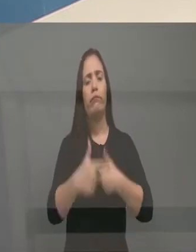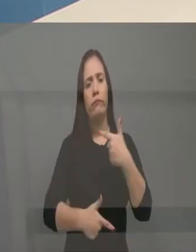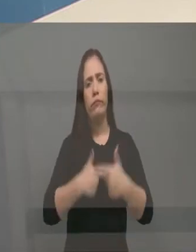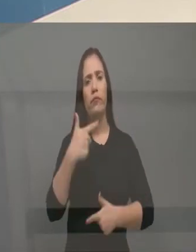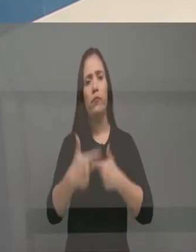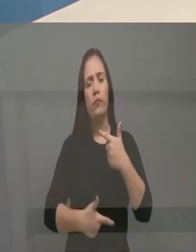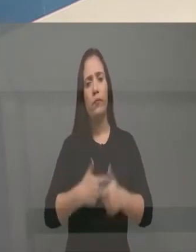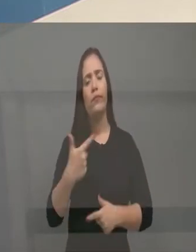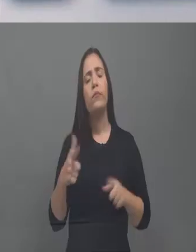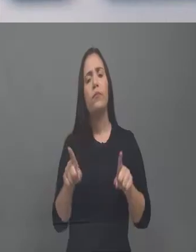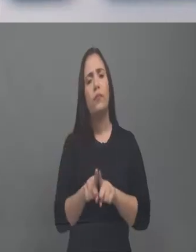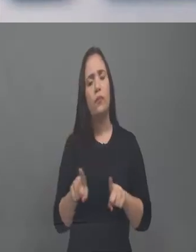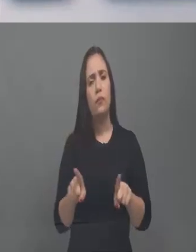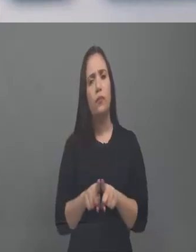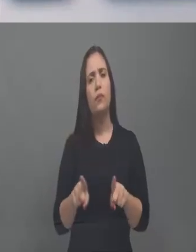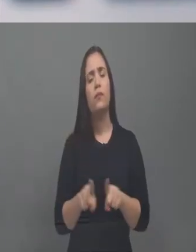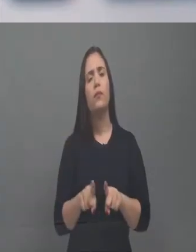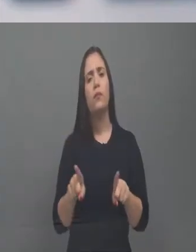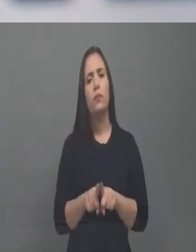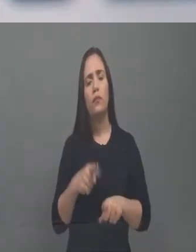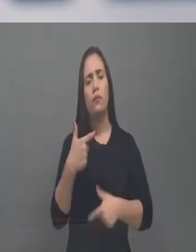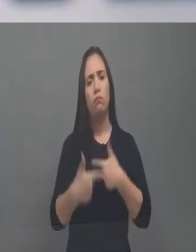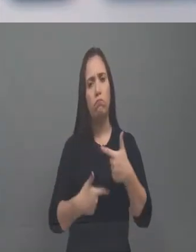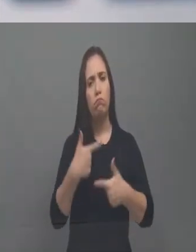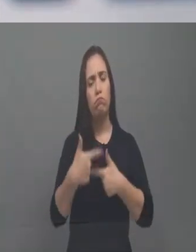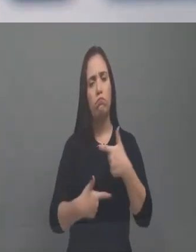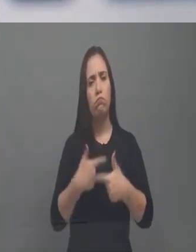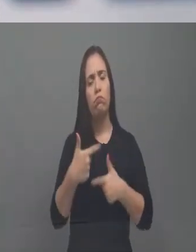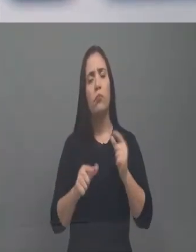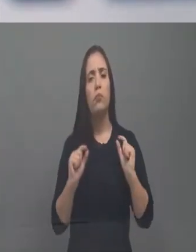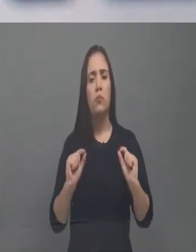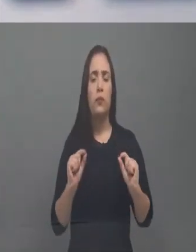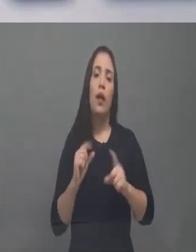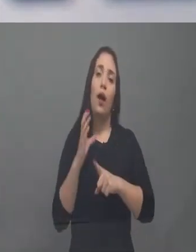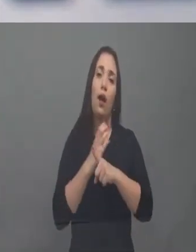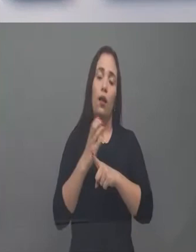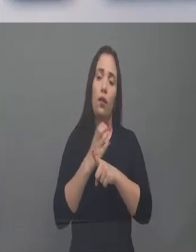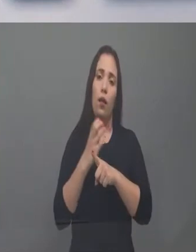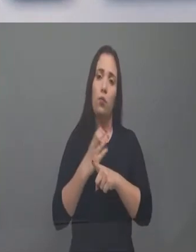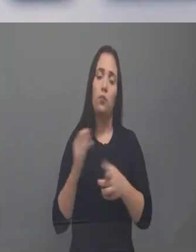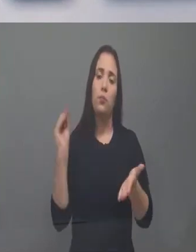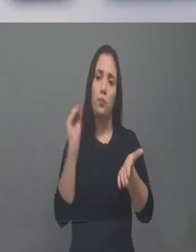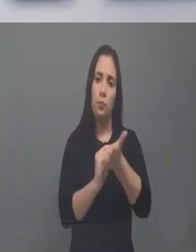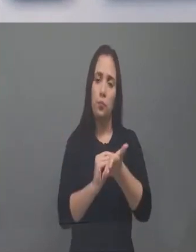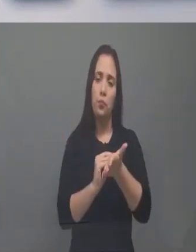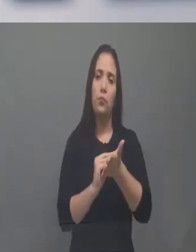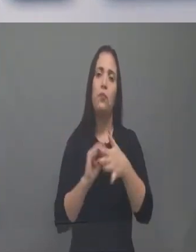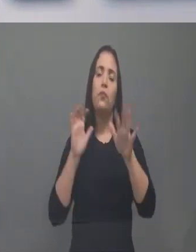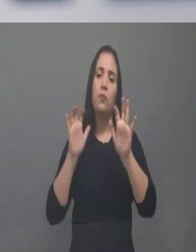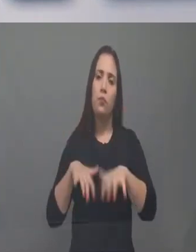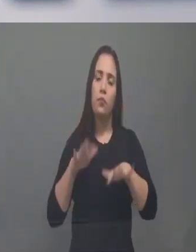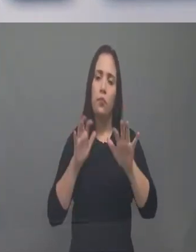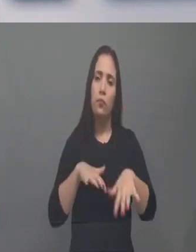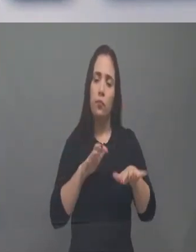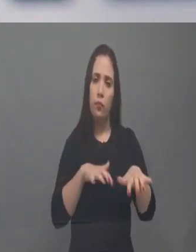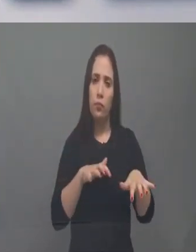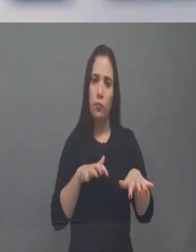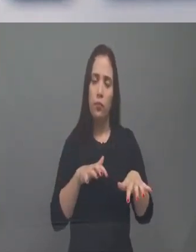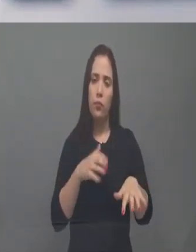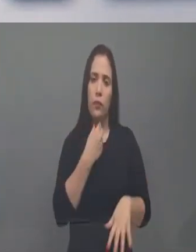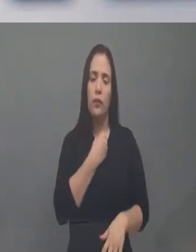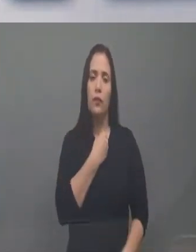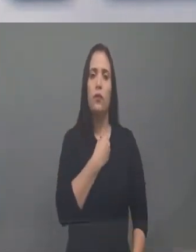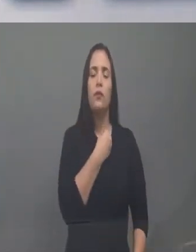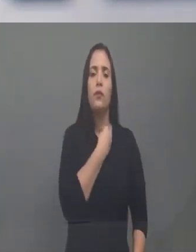a gente tem feito muito trabalhando nesse sentido, é colocando no calendário, tanto a caminhada, a marcha